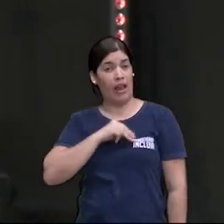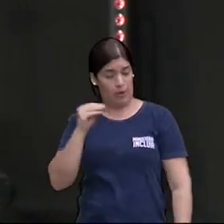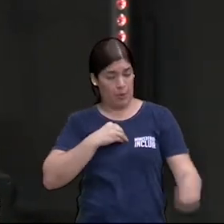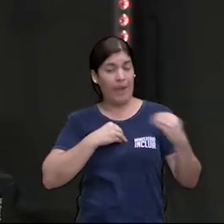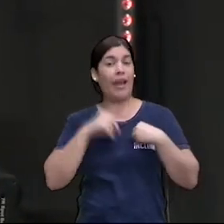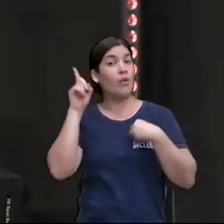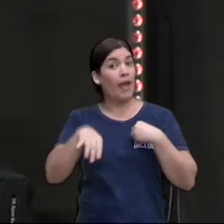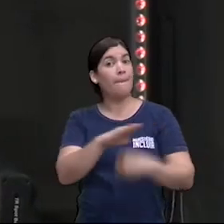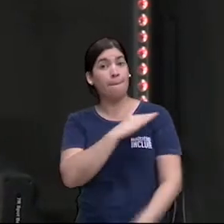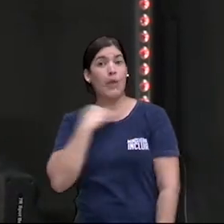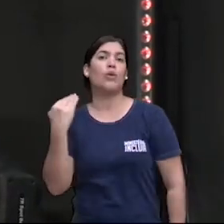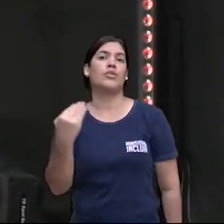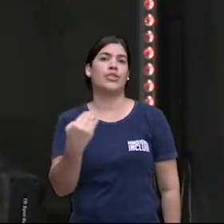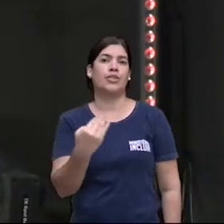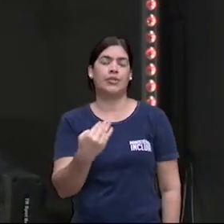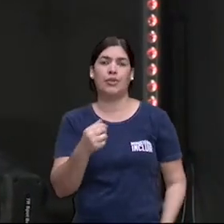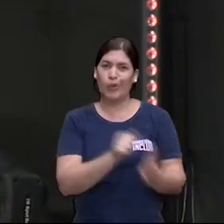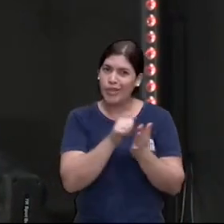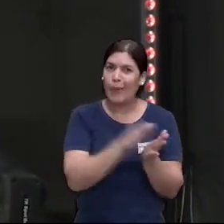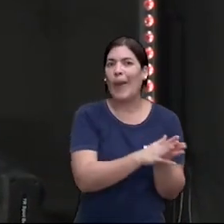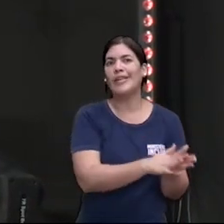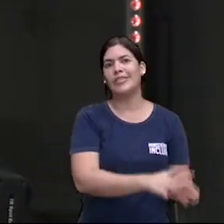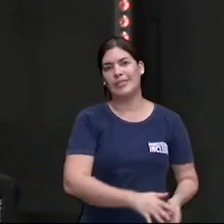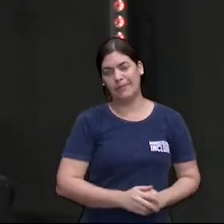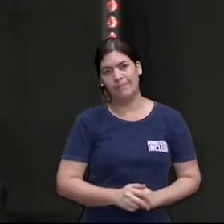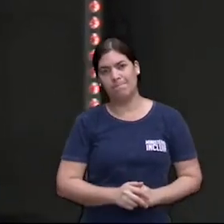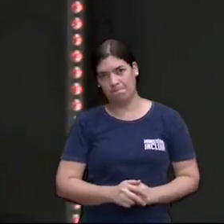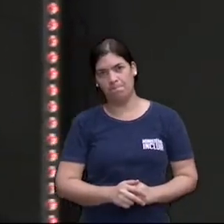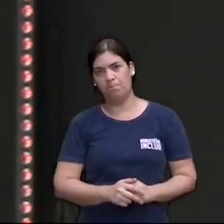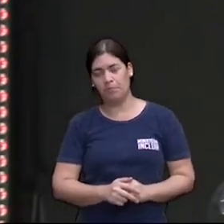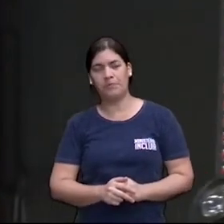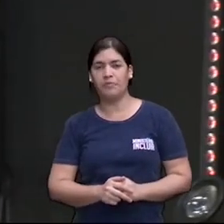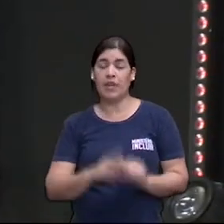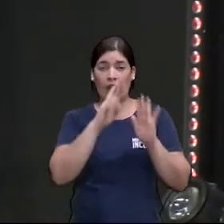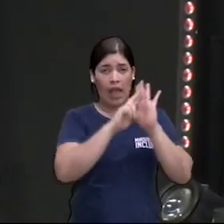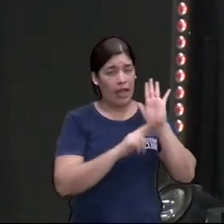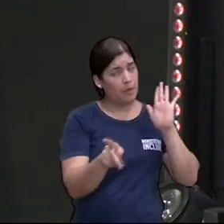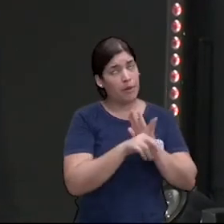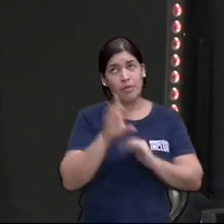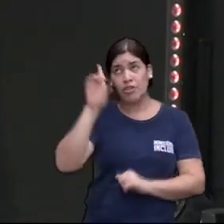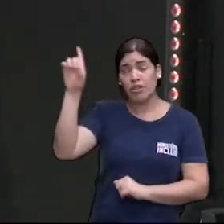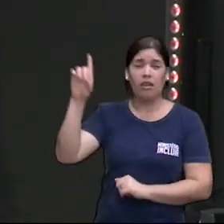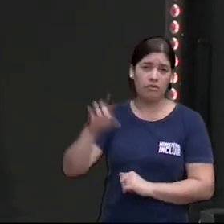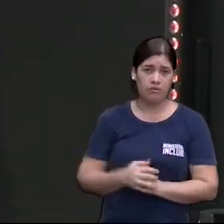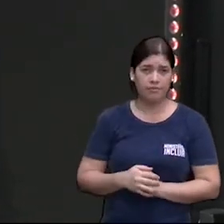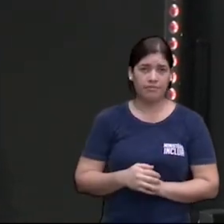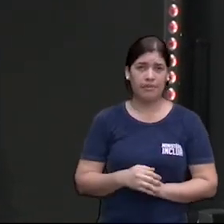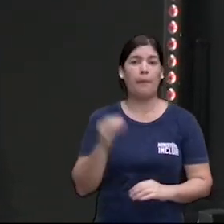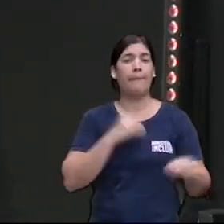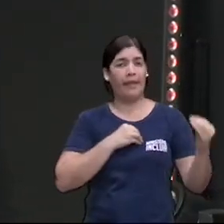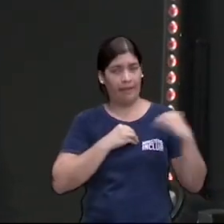morte. Regra de Deus, definição de Deus. O pecado